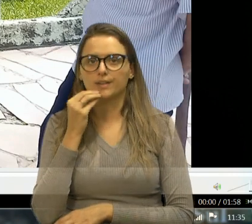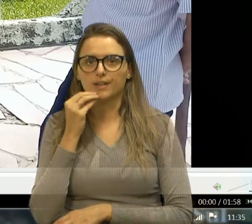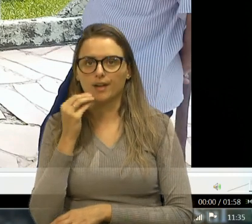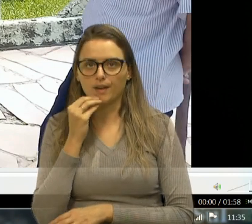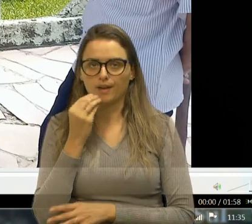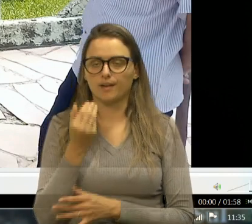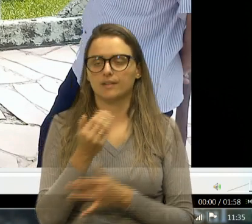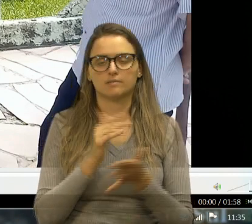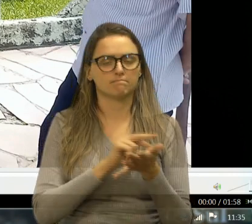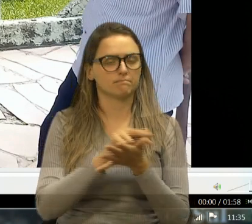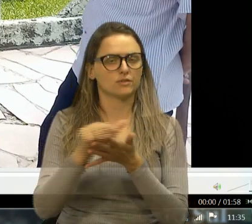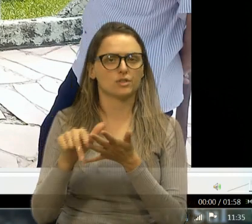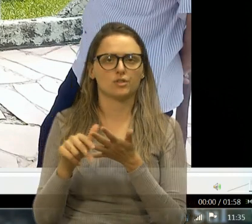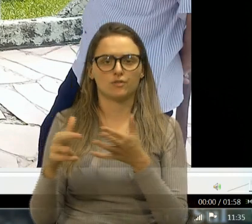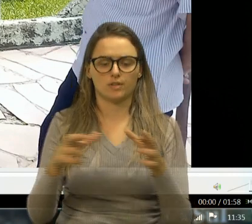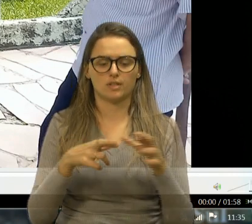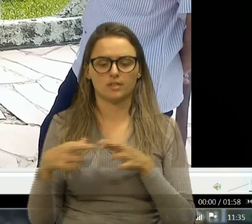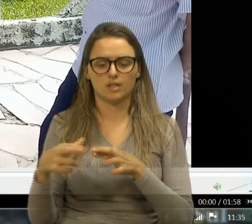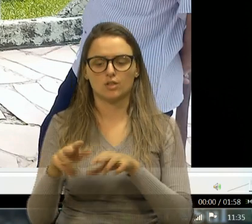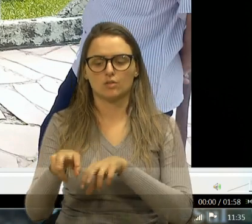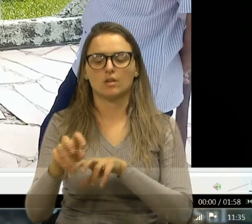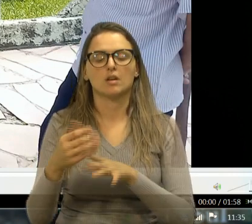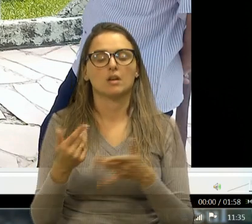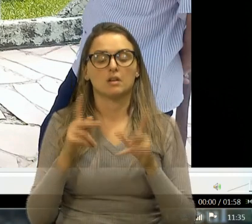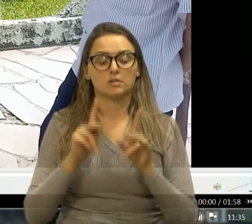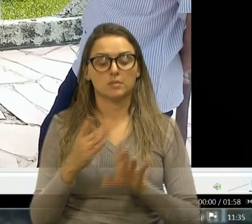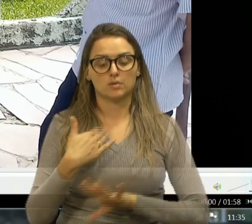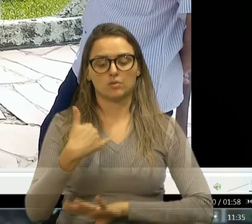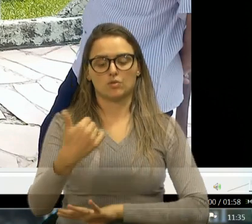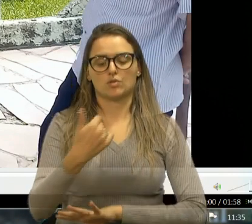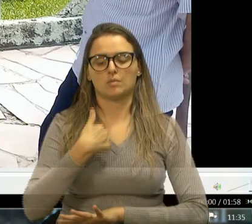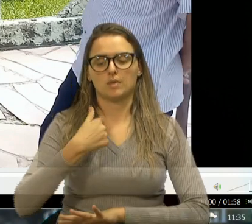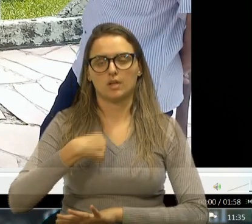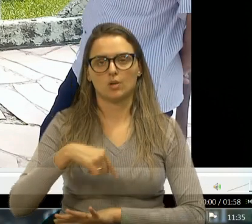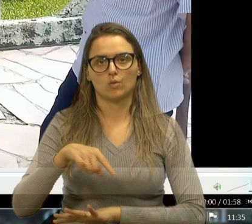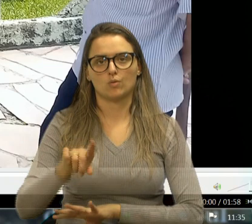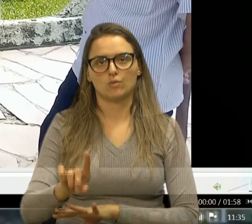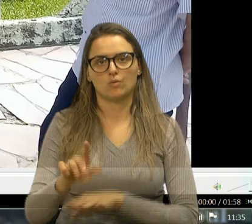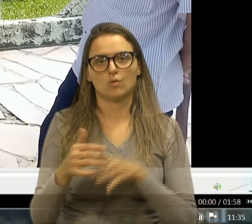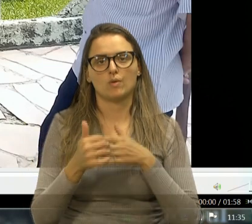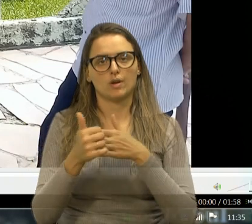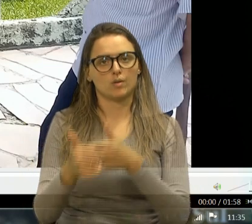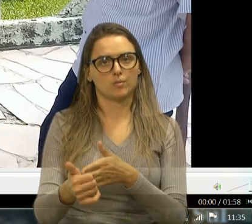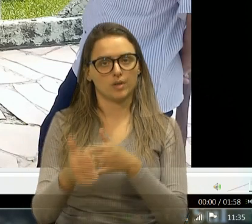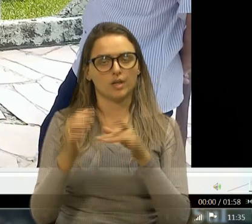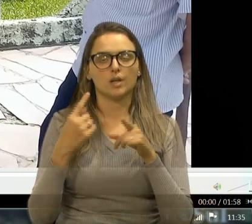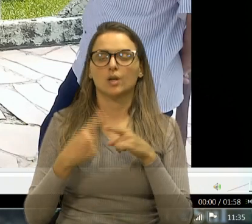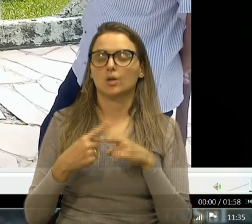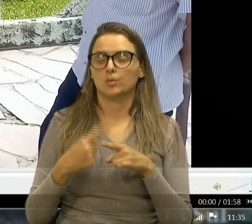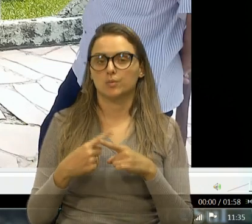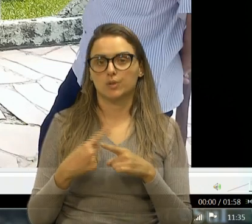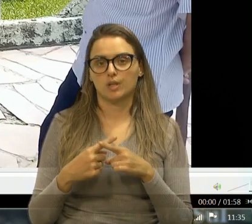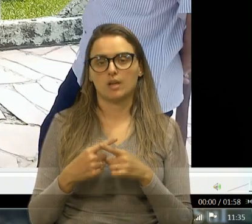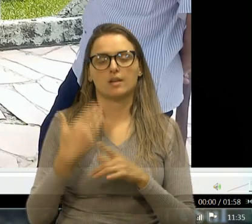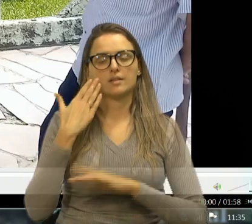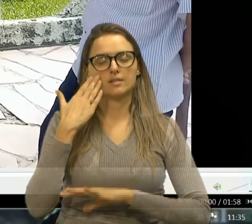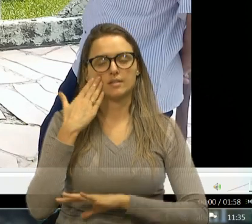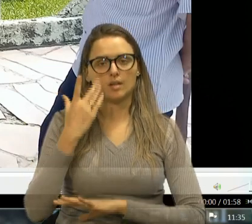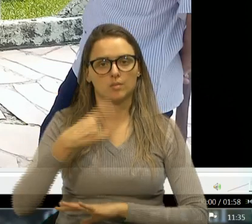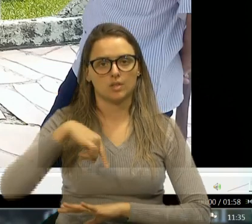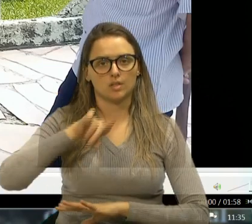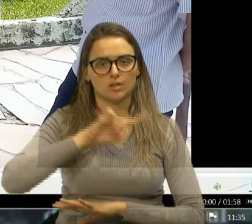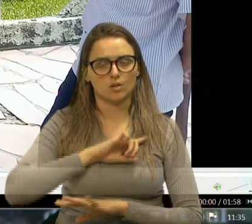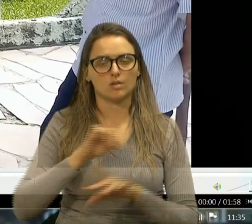enfim. Onde os pessoal vão chamando, a gente vai acompanhar de perto essa questão, até porque eles sabem que nós estamos